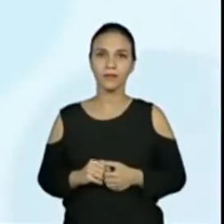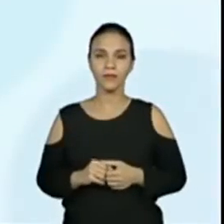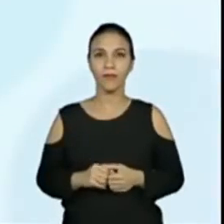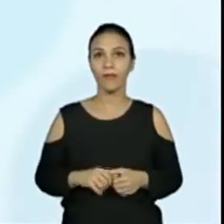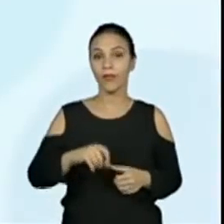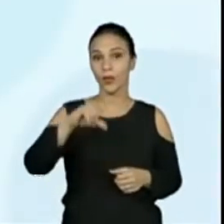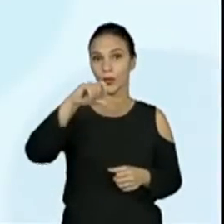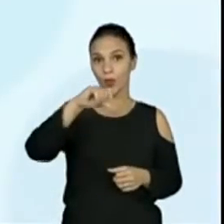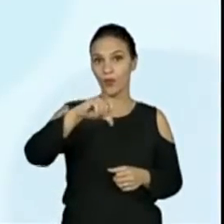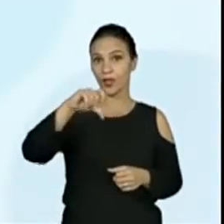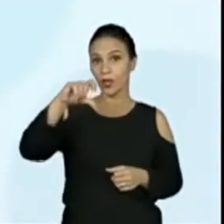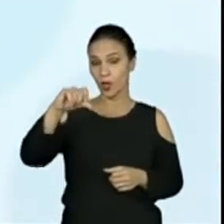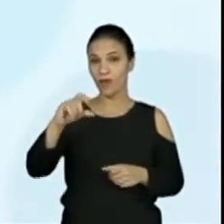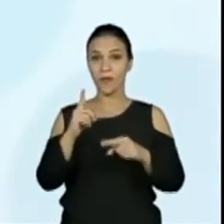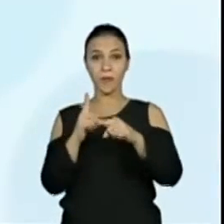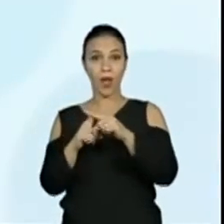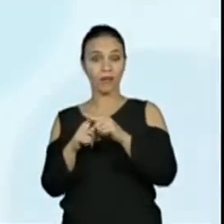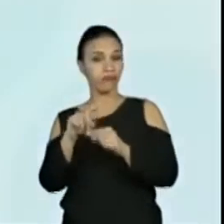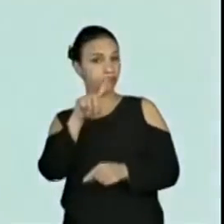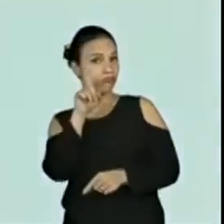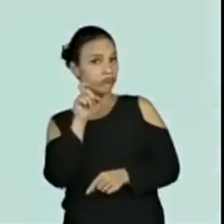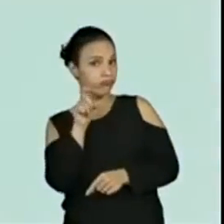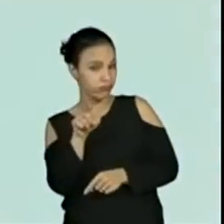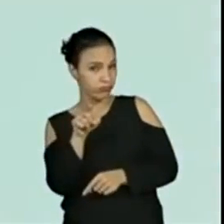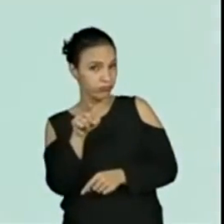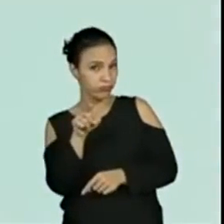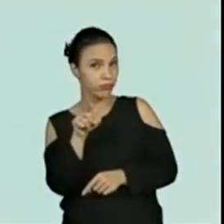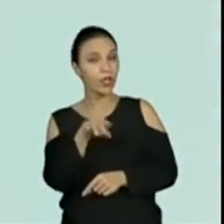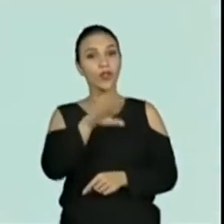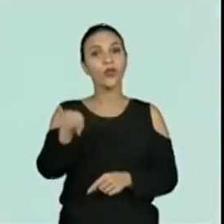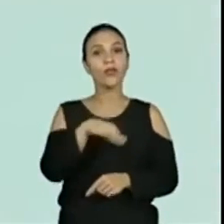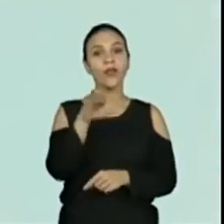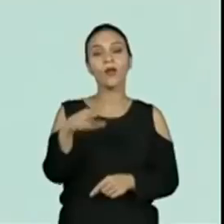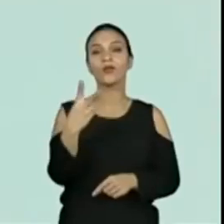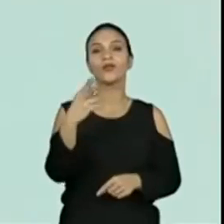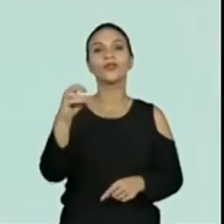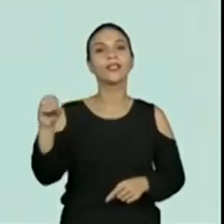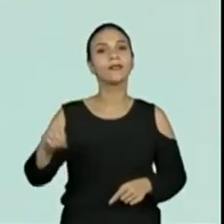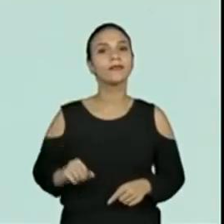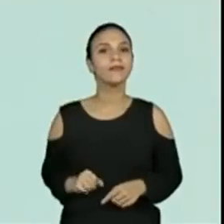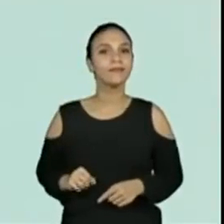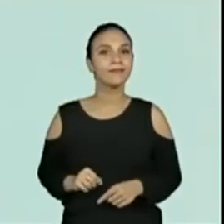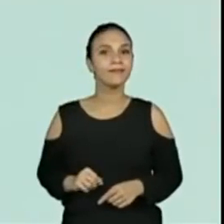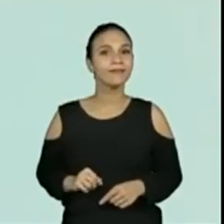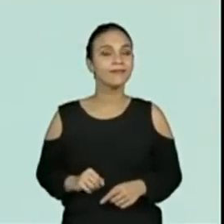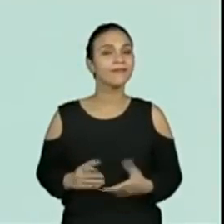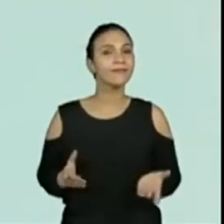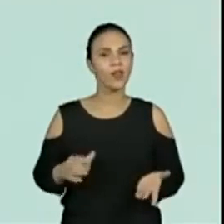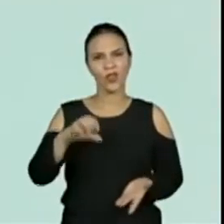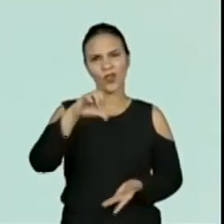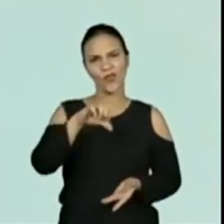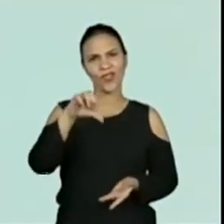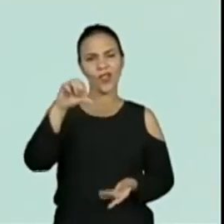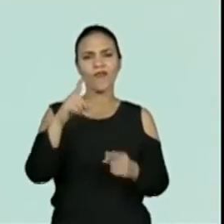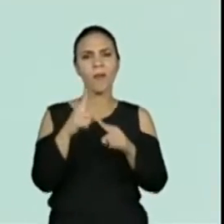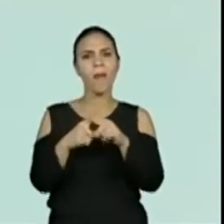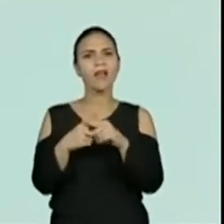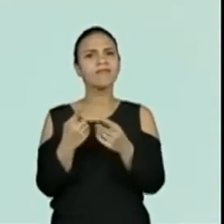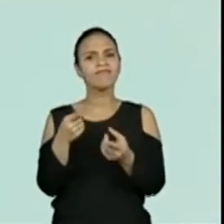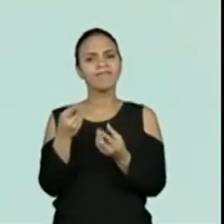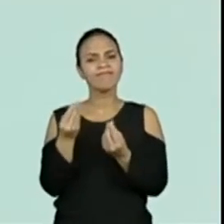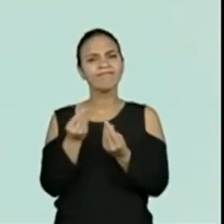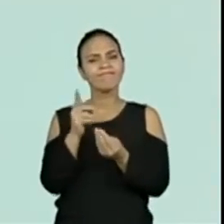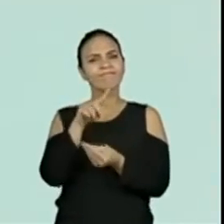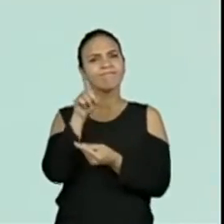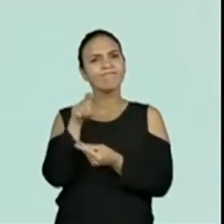99 mais algum número, que vai dar 200. 99 mais que